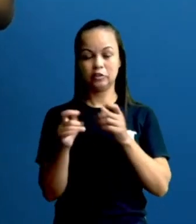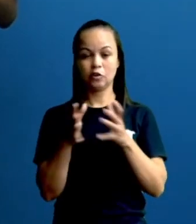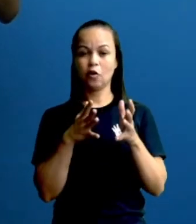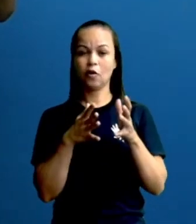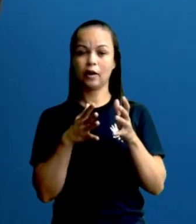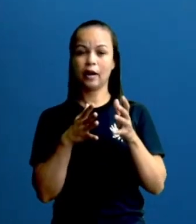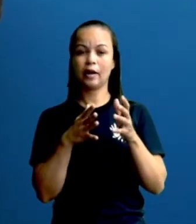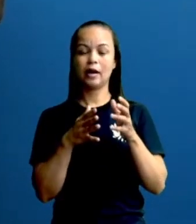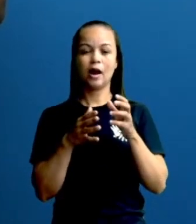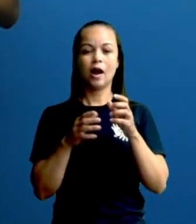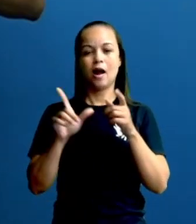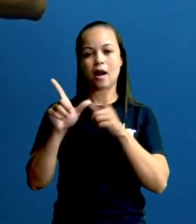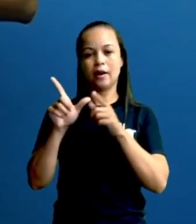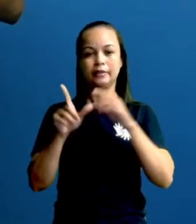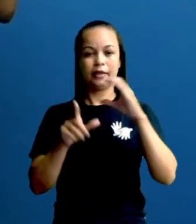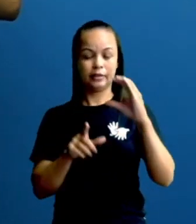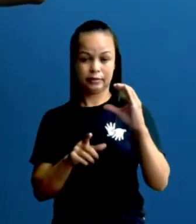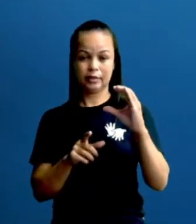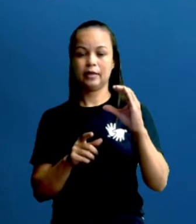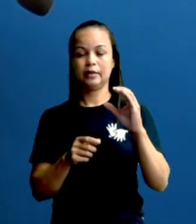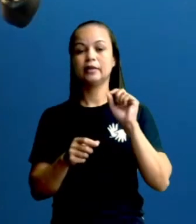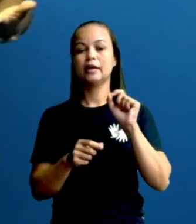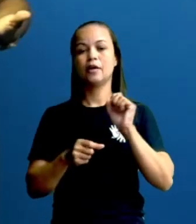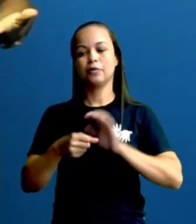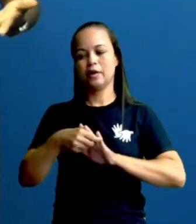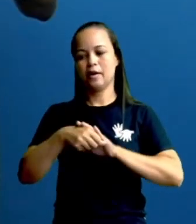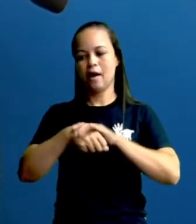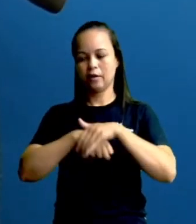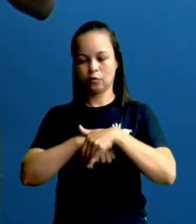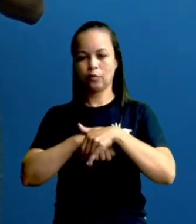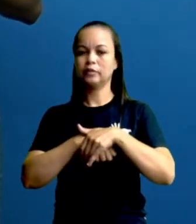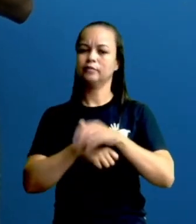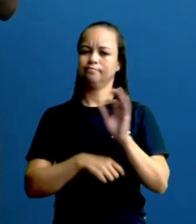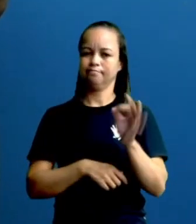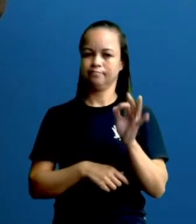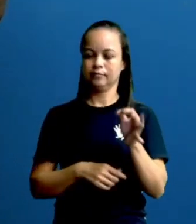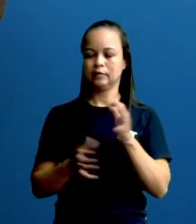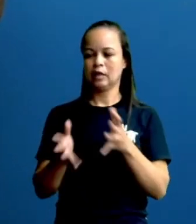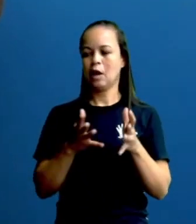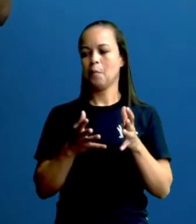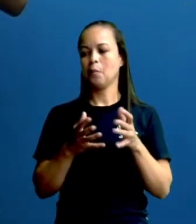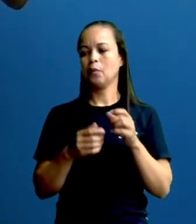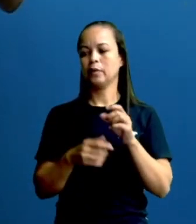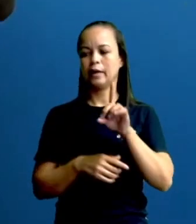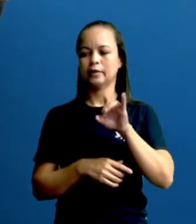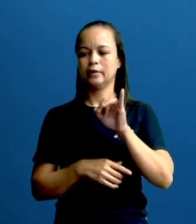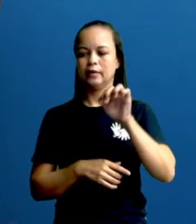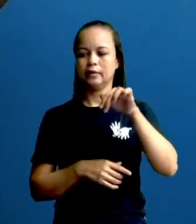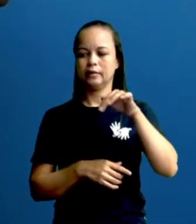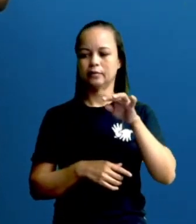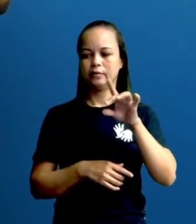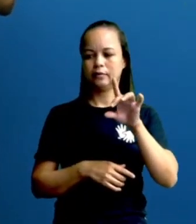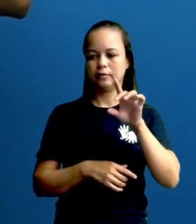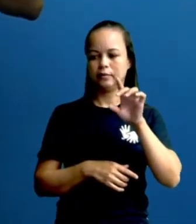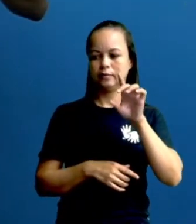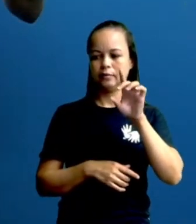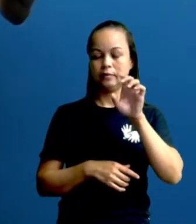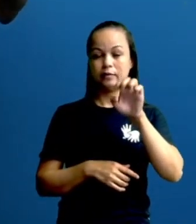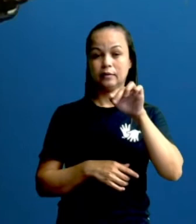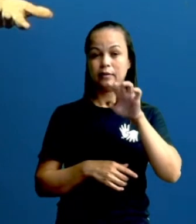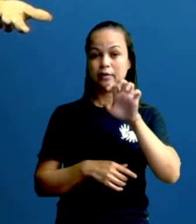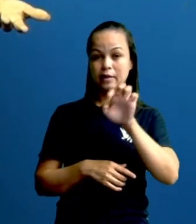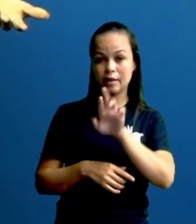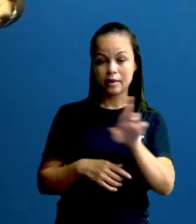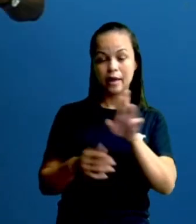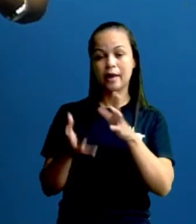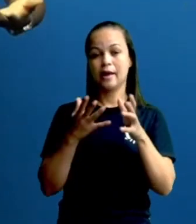C, at night, ou seja, a noite está certinho. Porque dinner quer dizer jantar. What for dinner quer